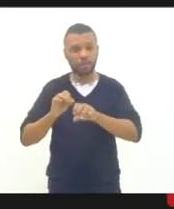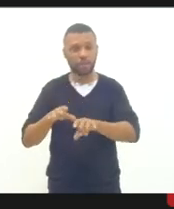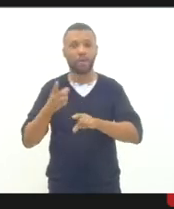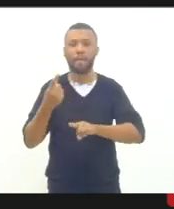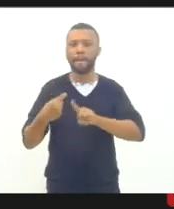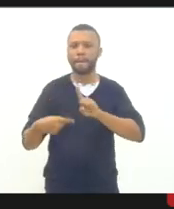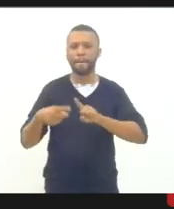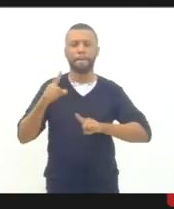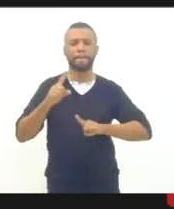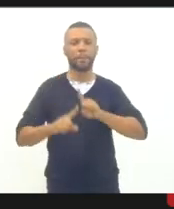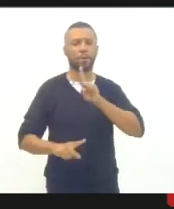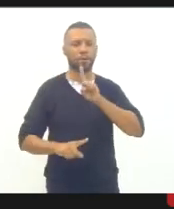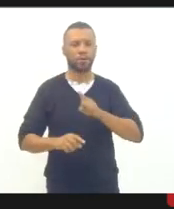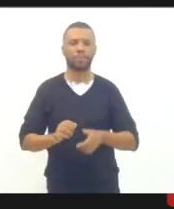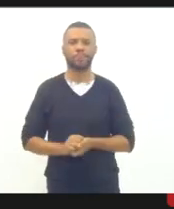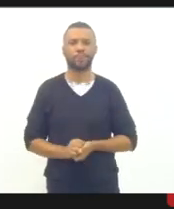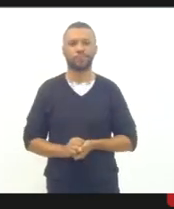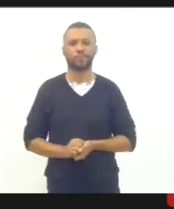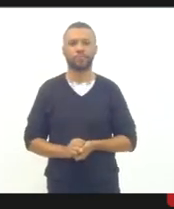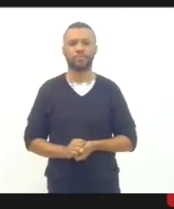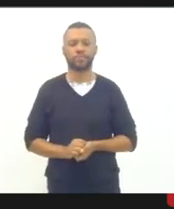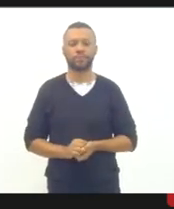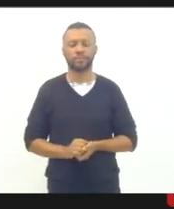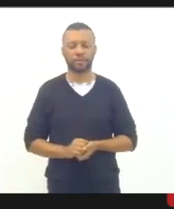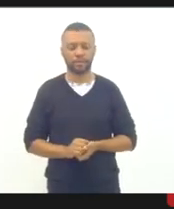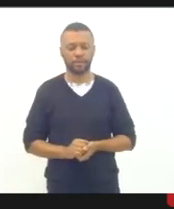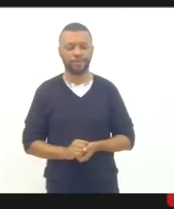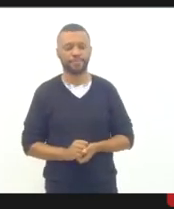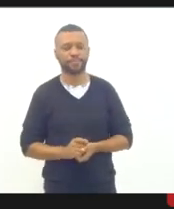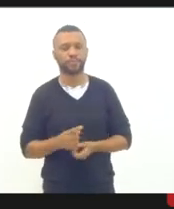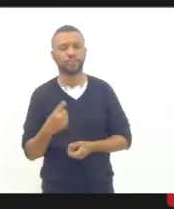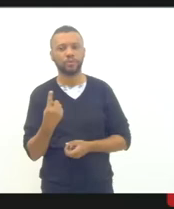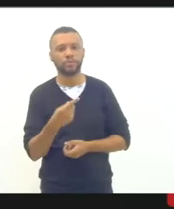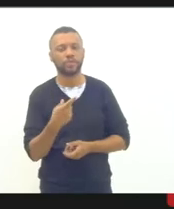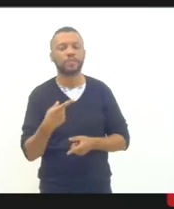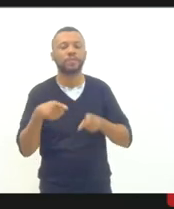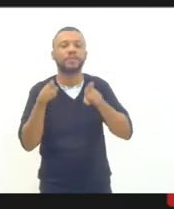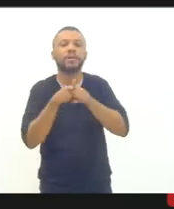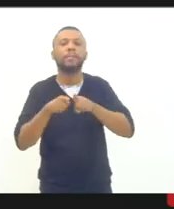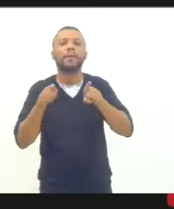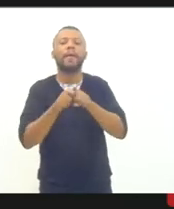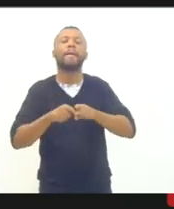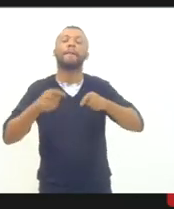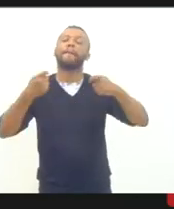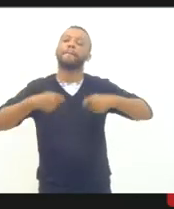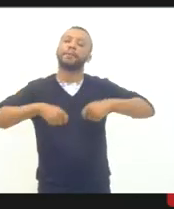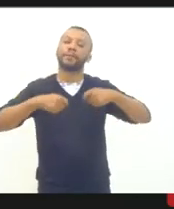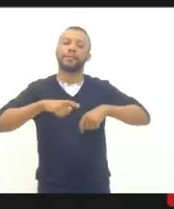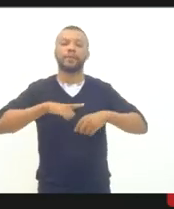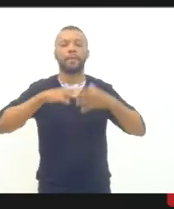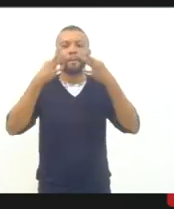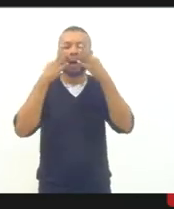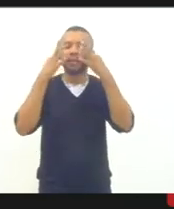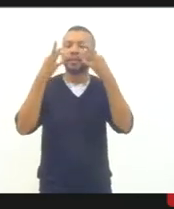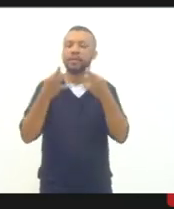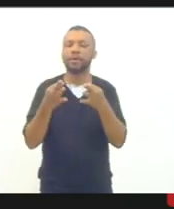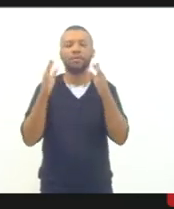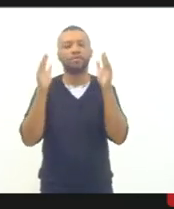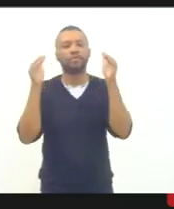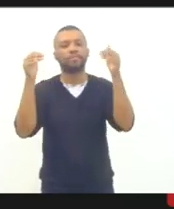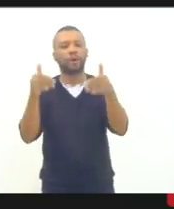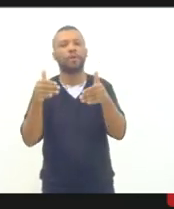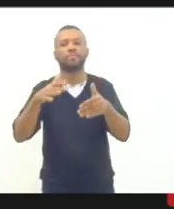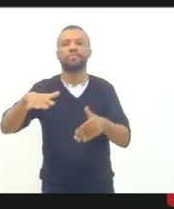educação ela muda as pessoas e a gente precisa também ter uma atenção total à questão de